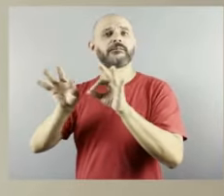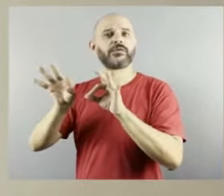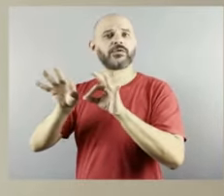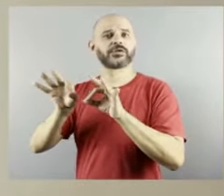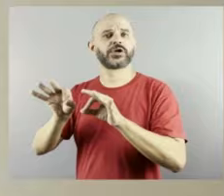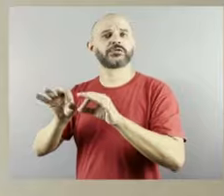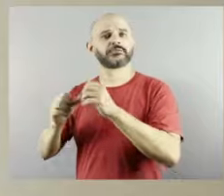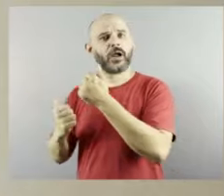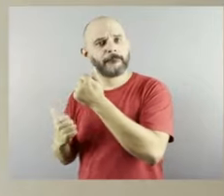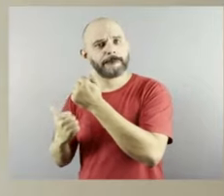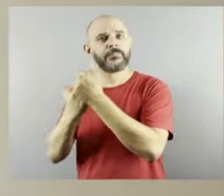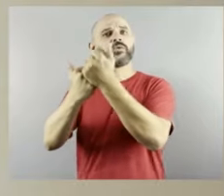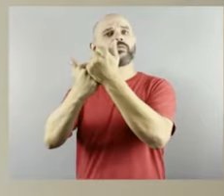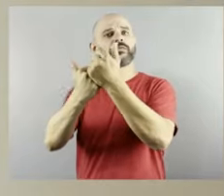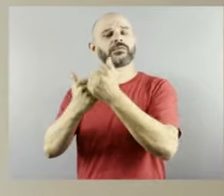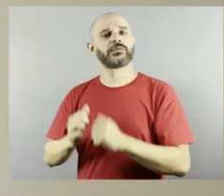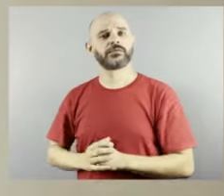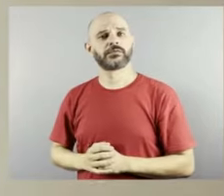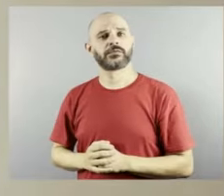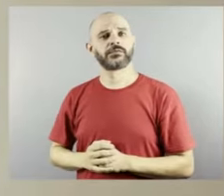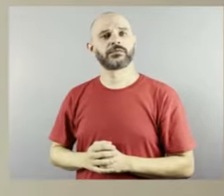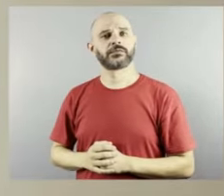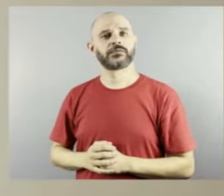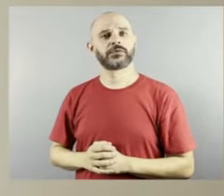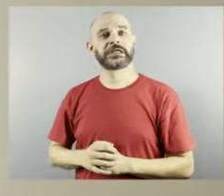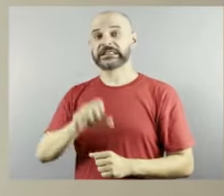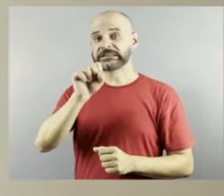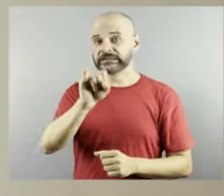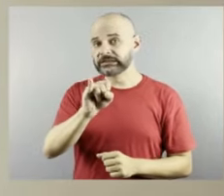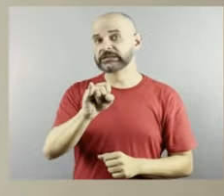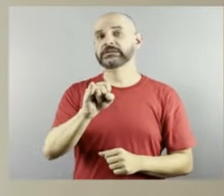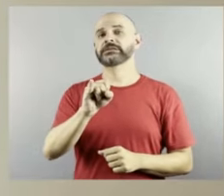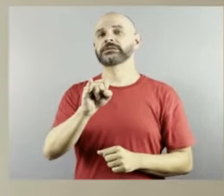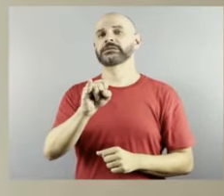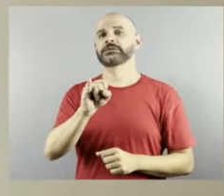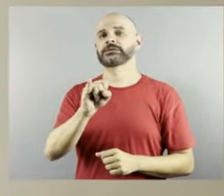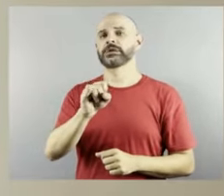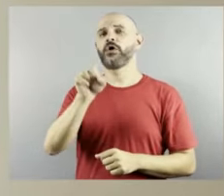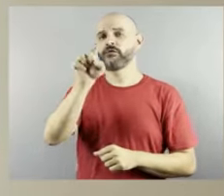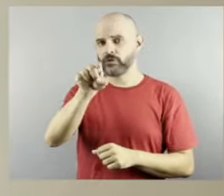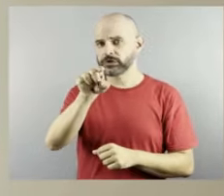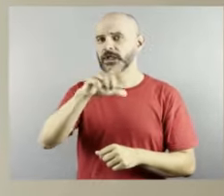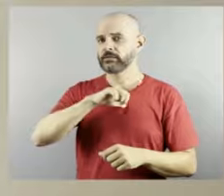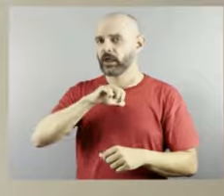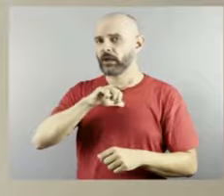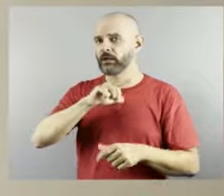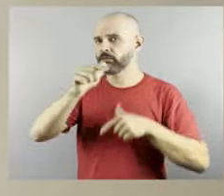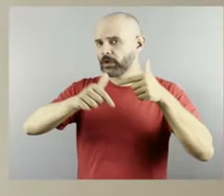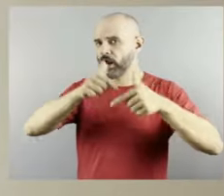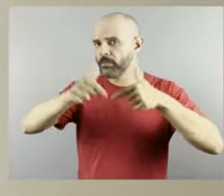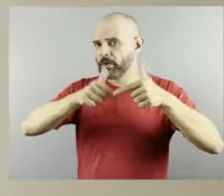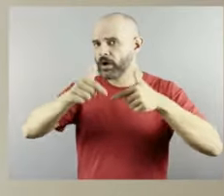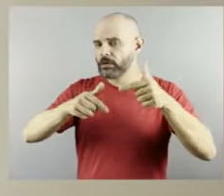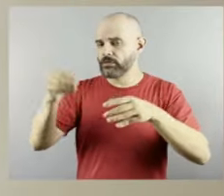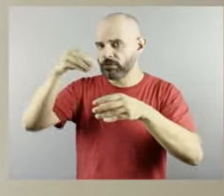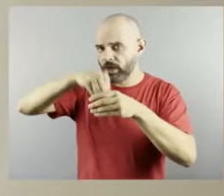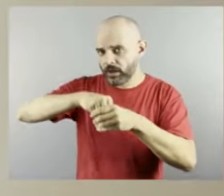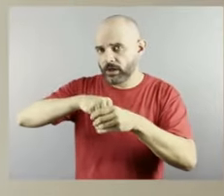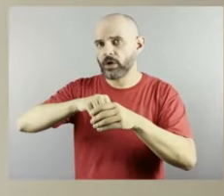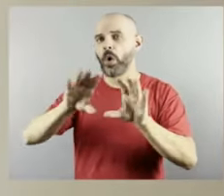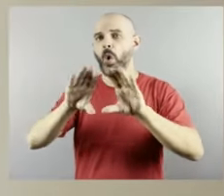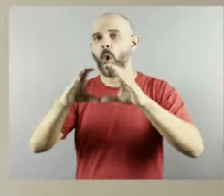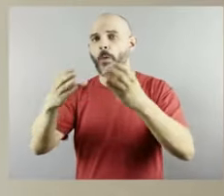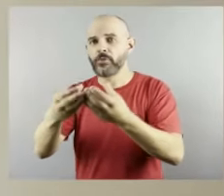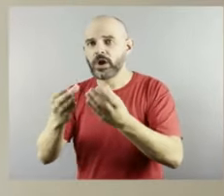se você tem no seu meio no seu trabalho na sua comunidade na sua vizinhança no seu prédio uma